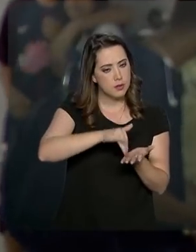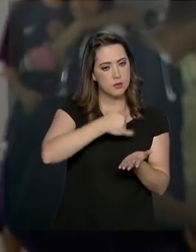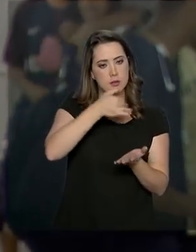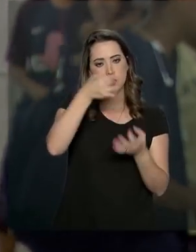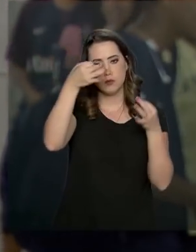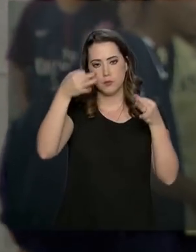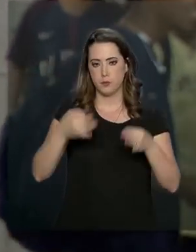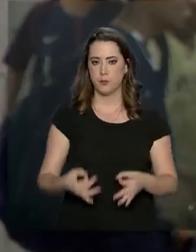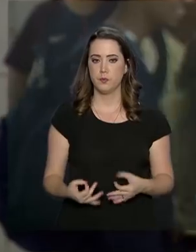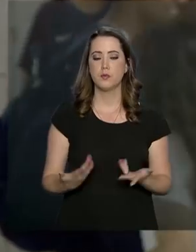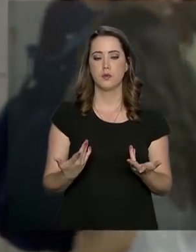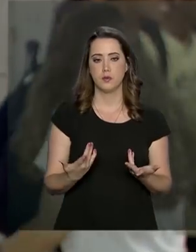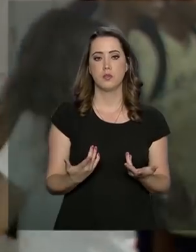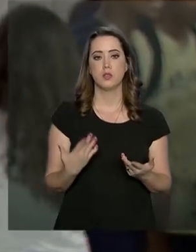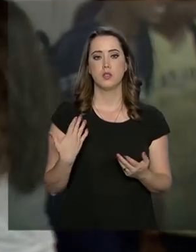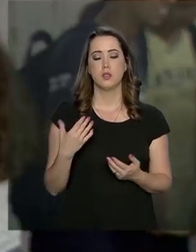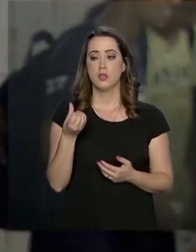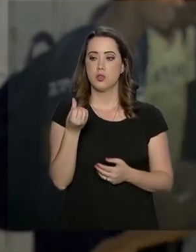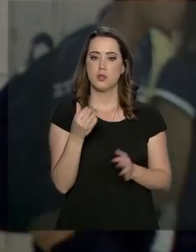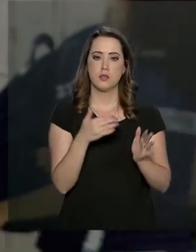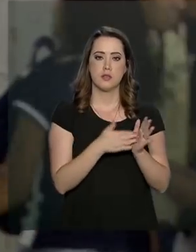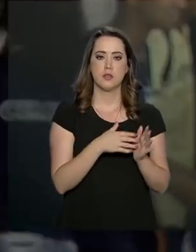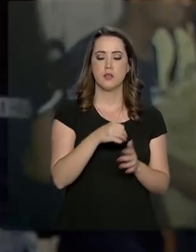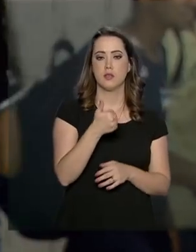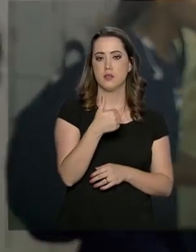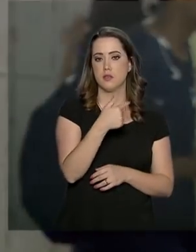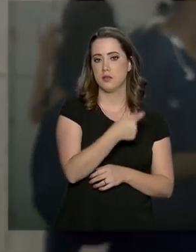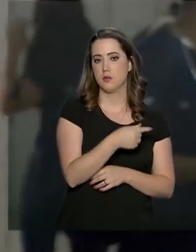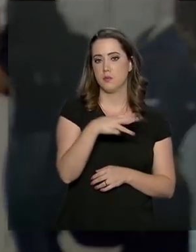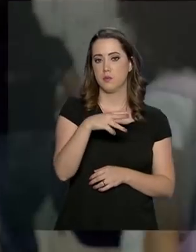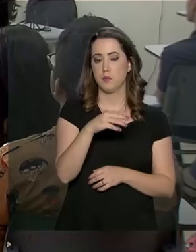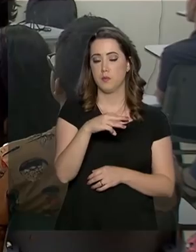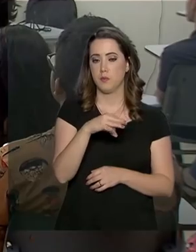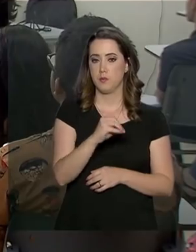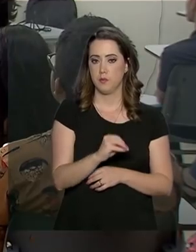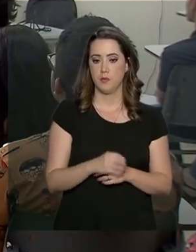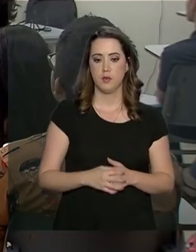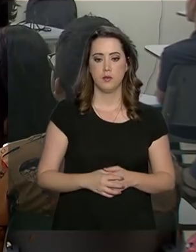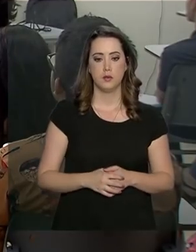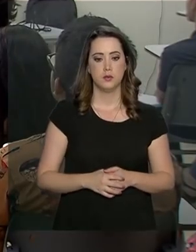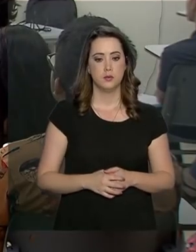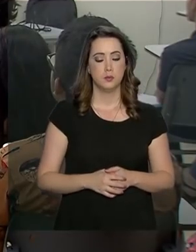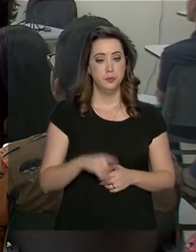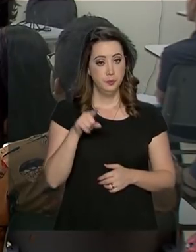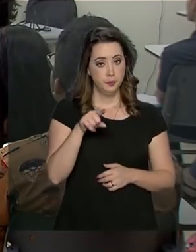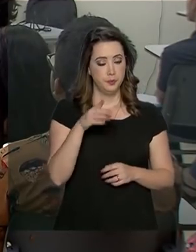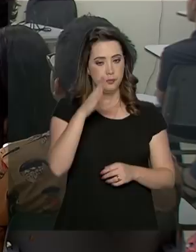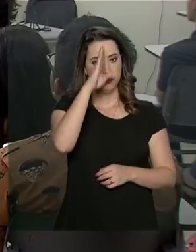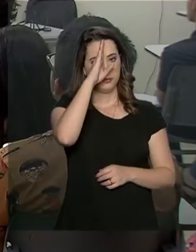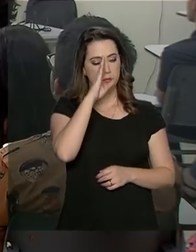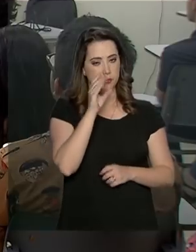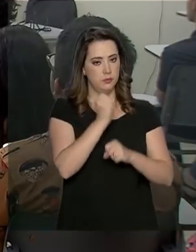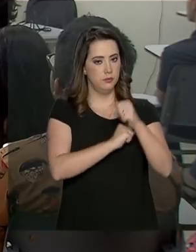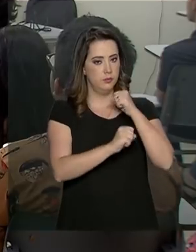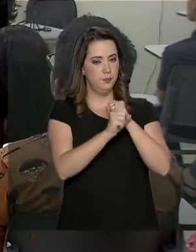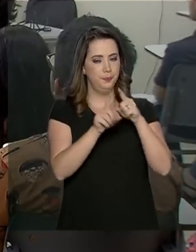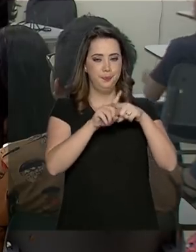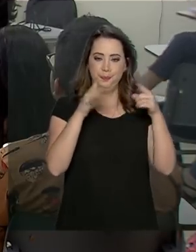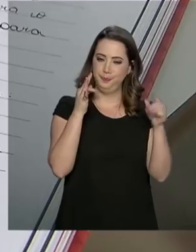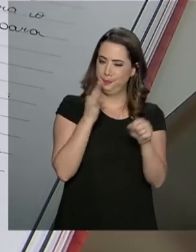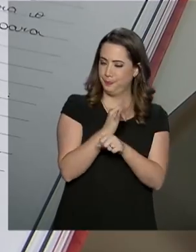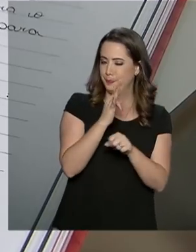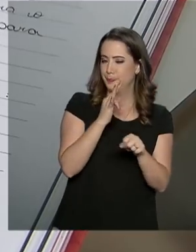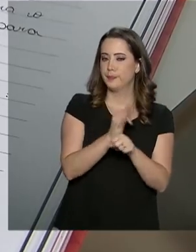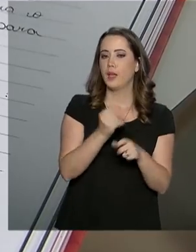fazer a inscrição que vai de 6 a 17 de maio. Os estudantes isentos no ano passado que faltaram ao